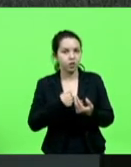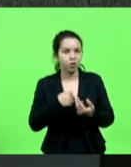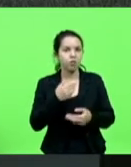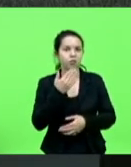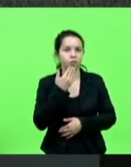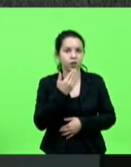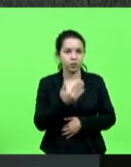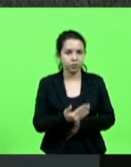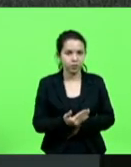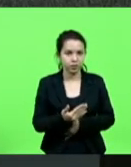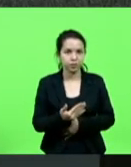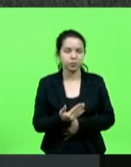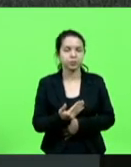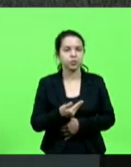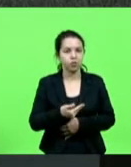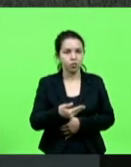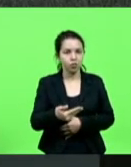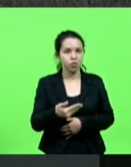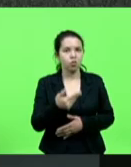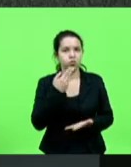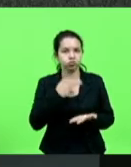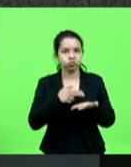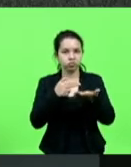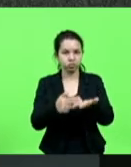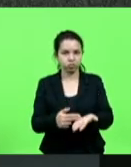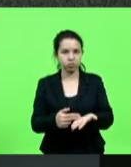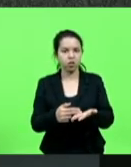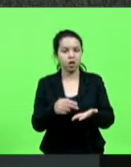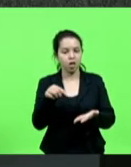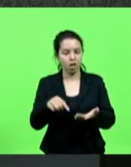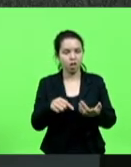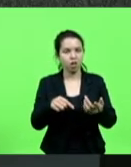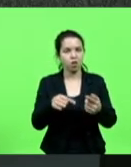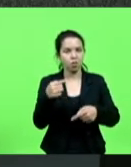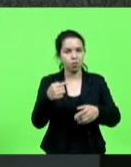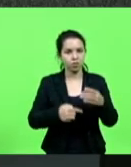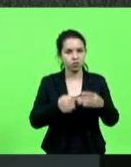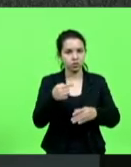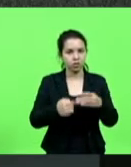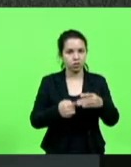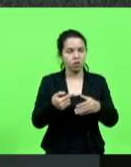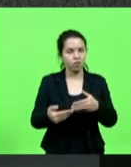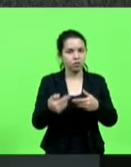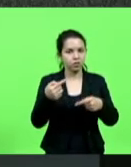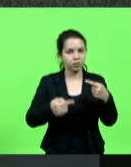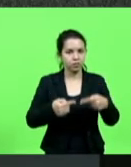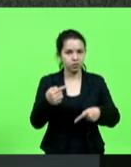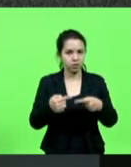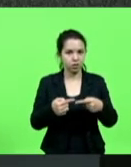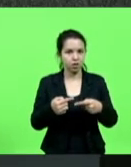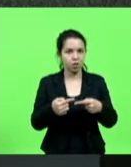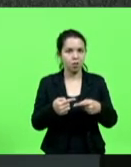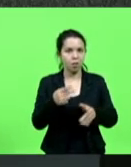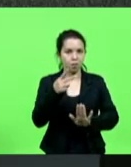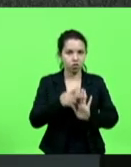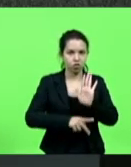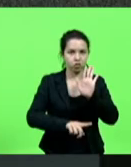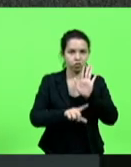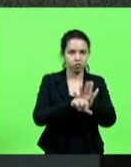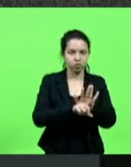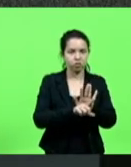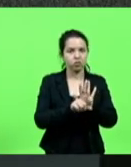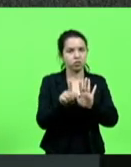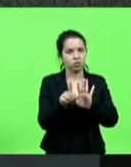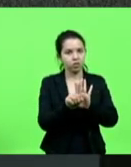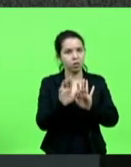formal para que essa comissão possa debater, fazer o encaminhamento não em forma de projeto de lei, mas sim em